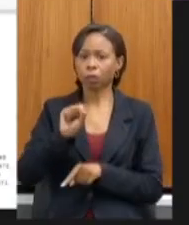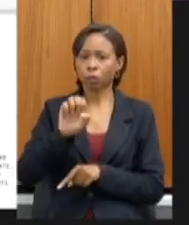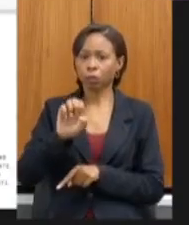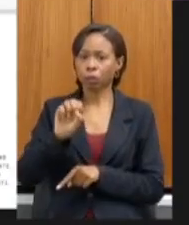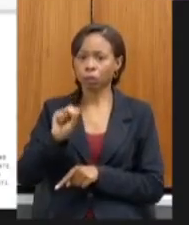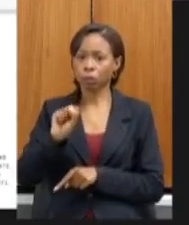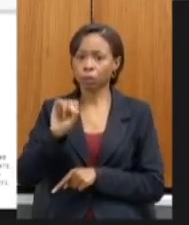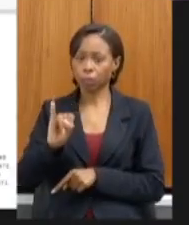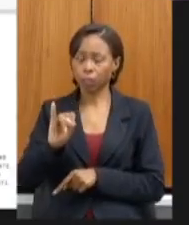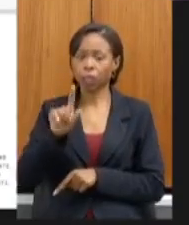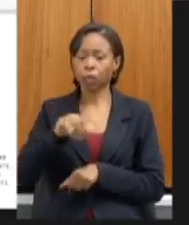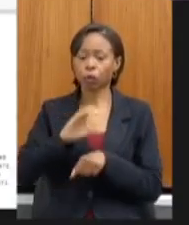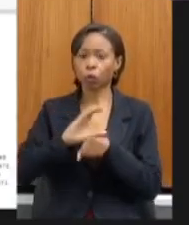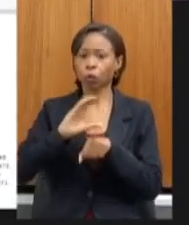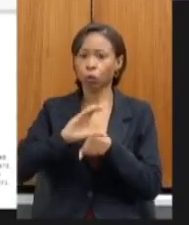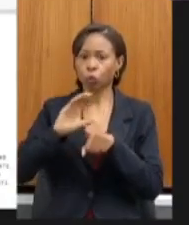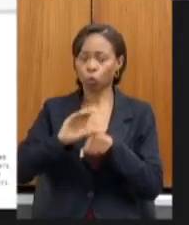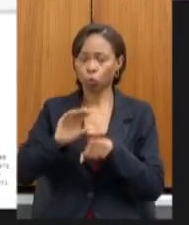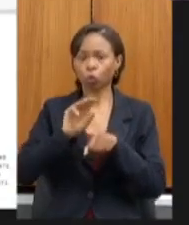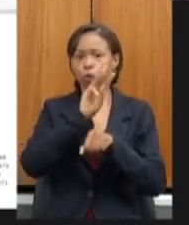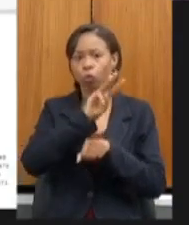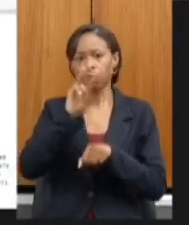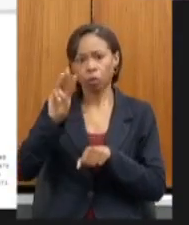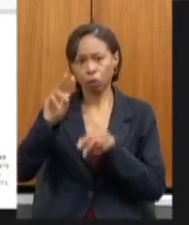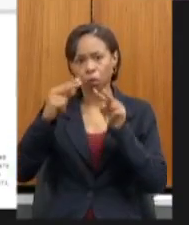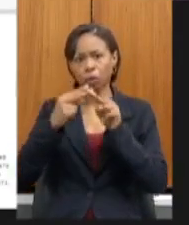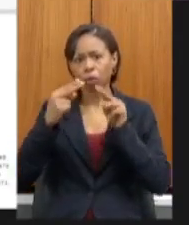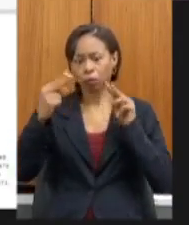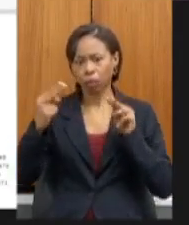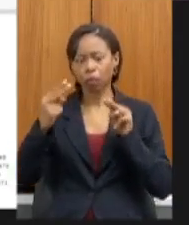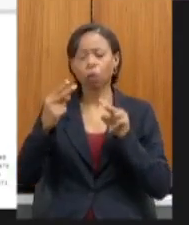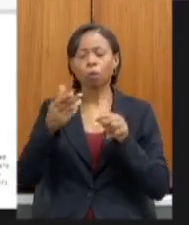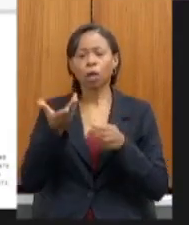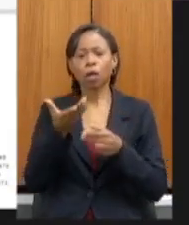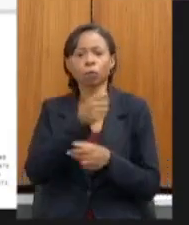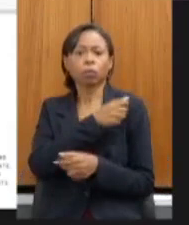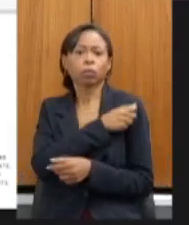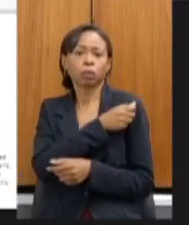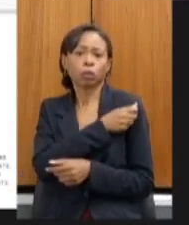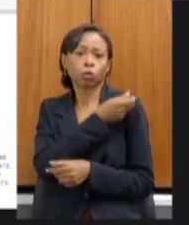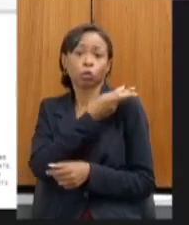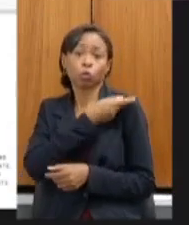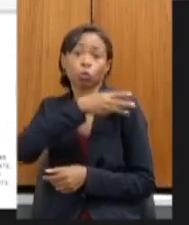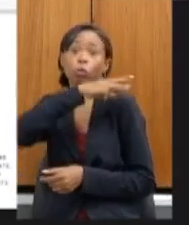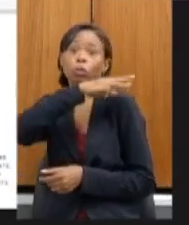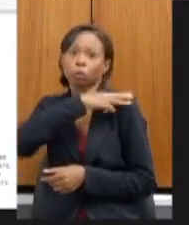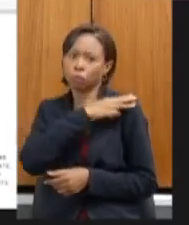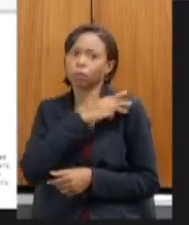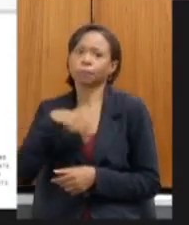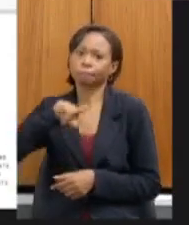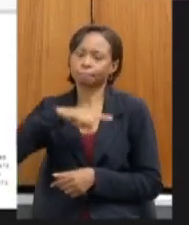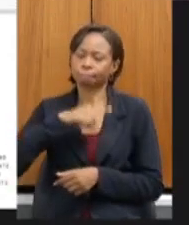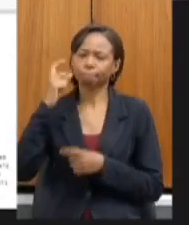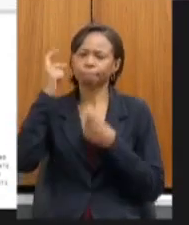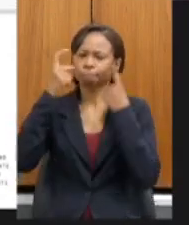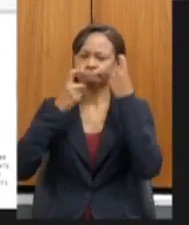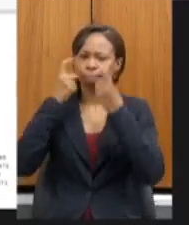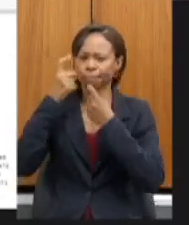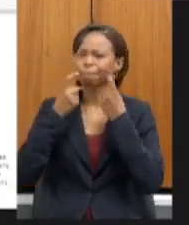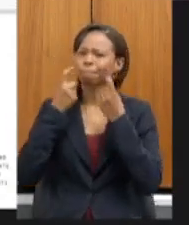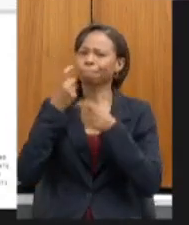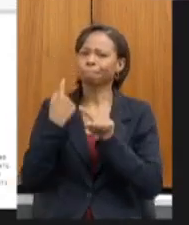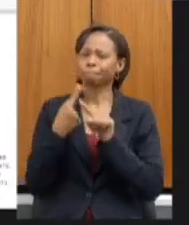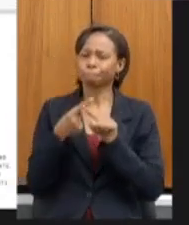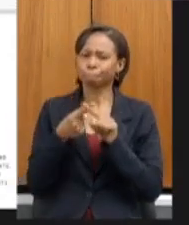para os alunos do terceiro ano do ensino médio que é o que vem nos tomando grande atenção e preocupação o fato de